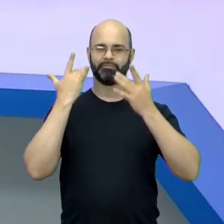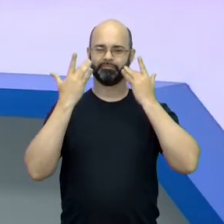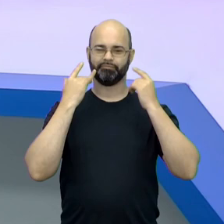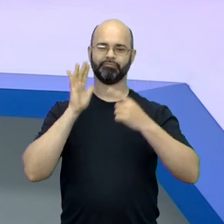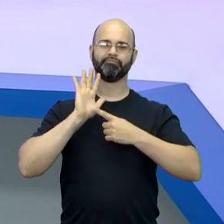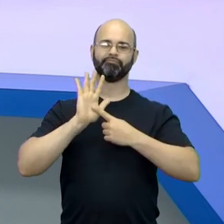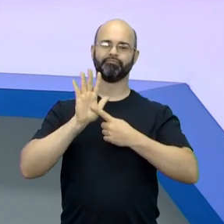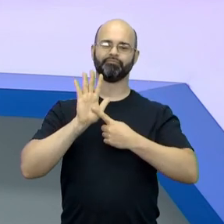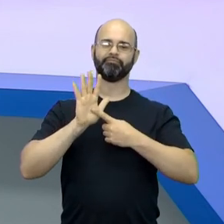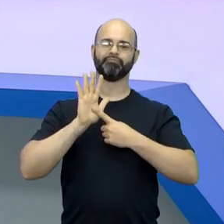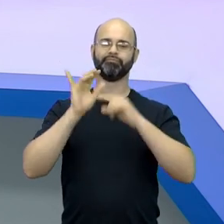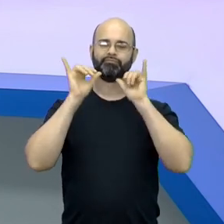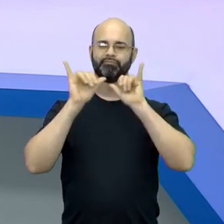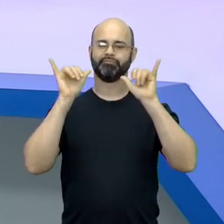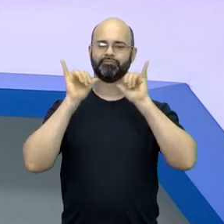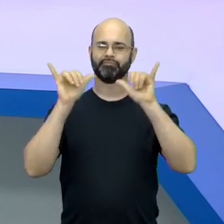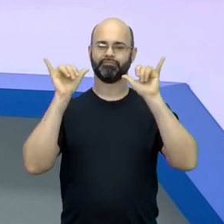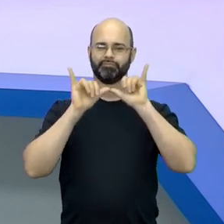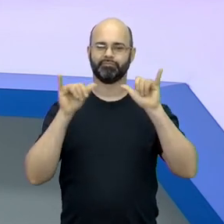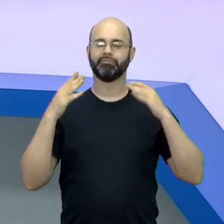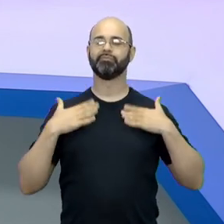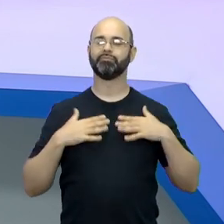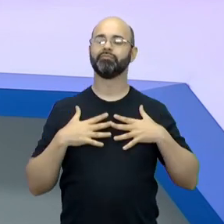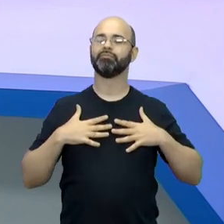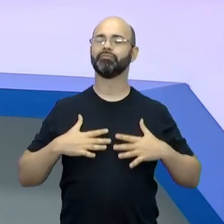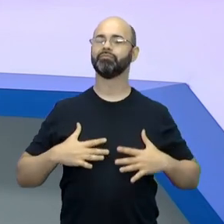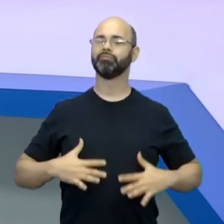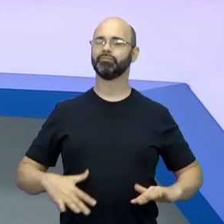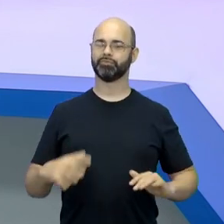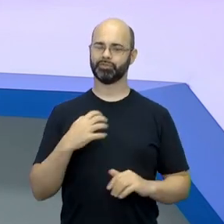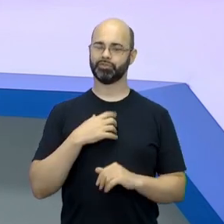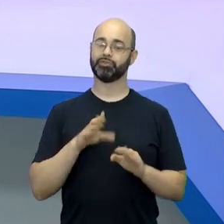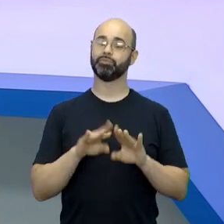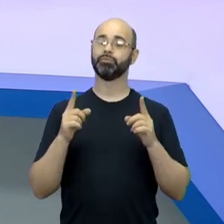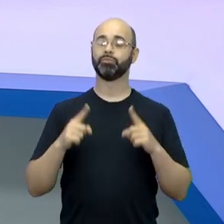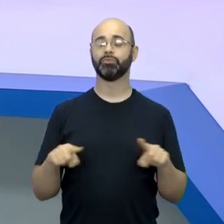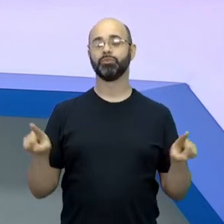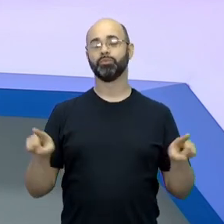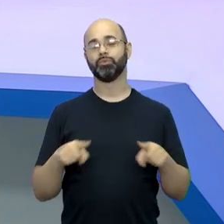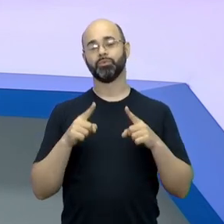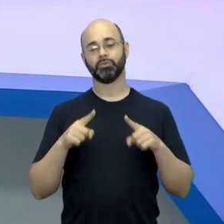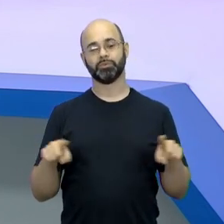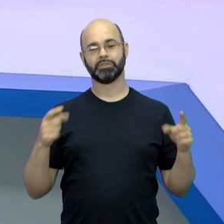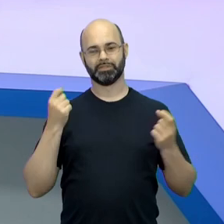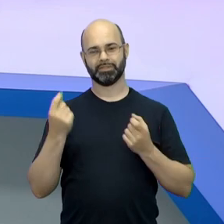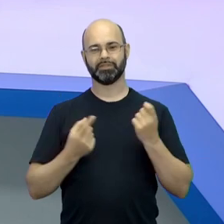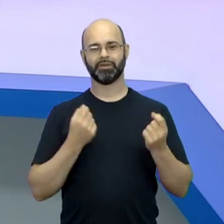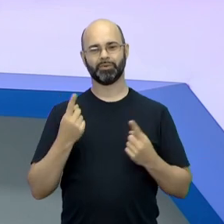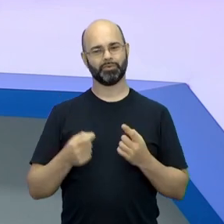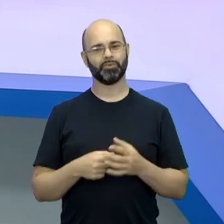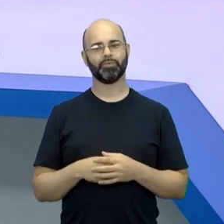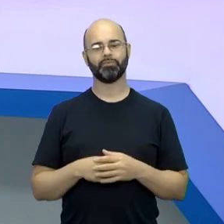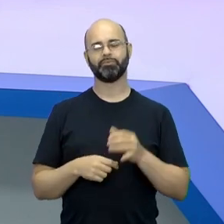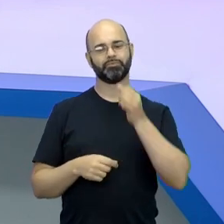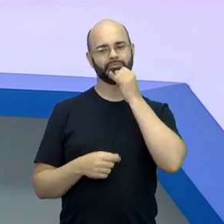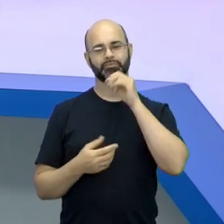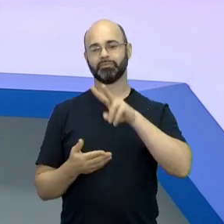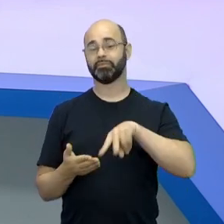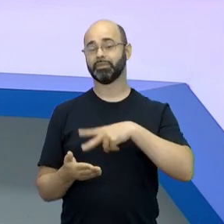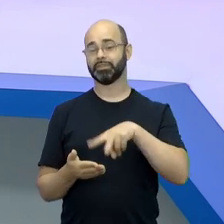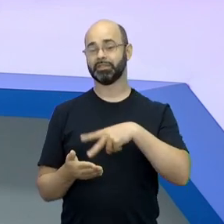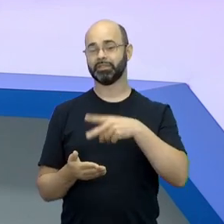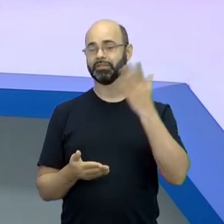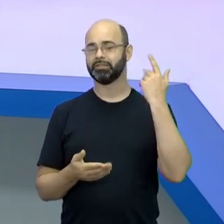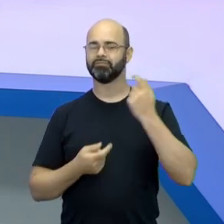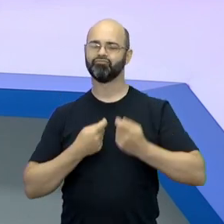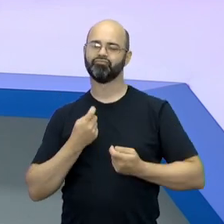a forma de se vestir, algumas músicas, por exemplo, danceterias que